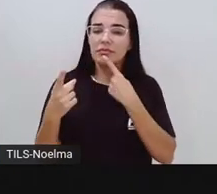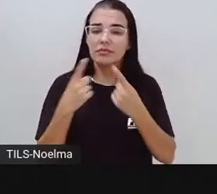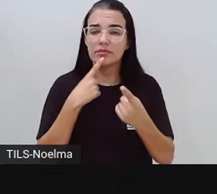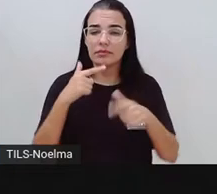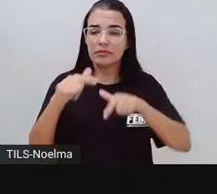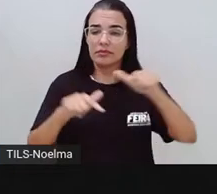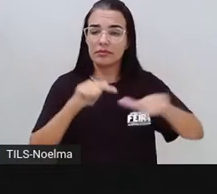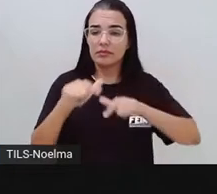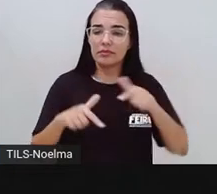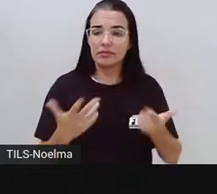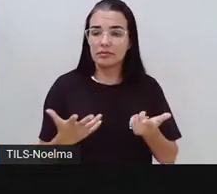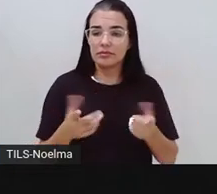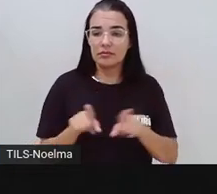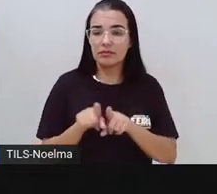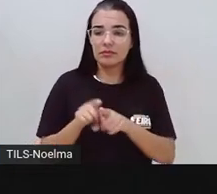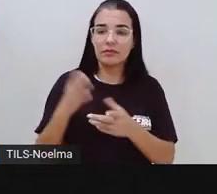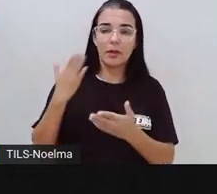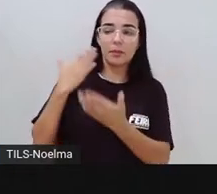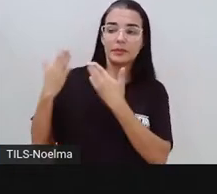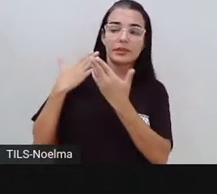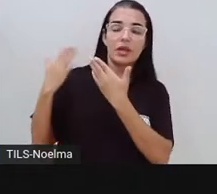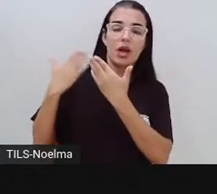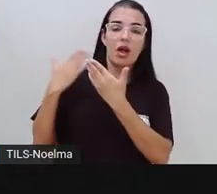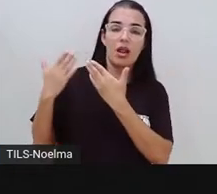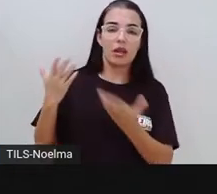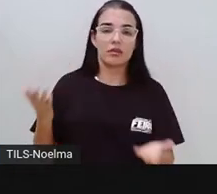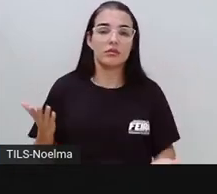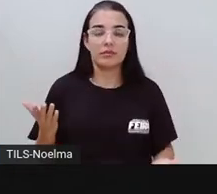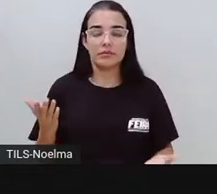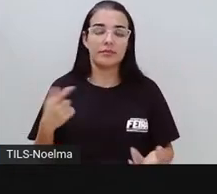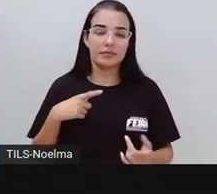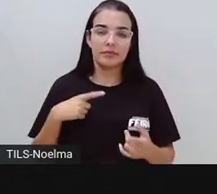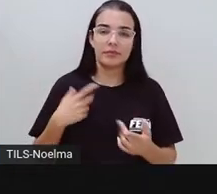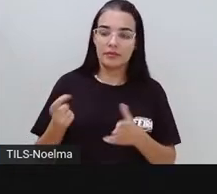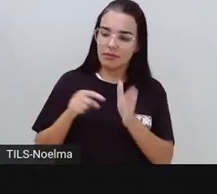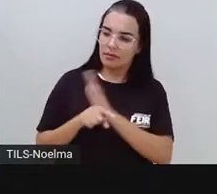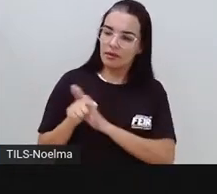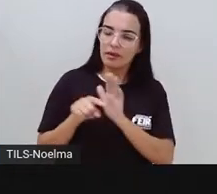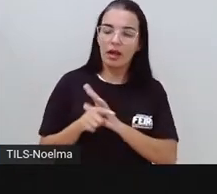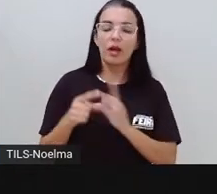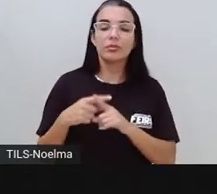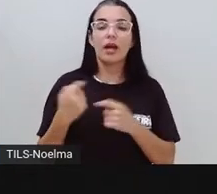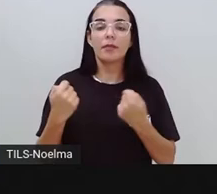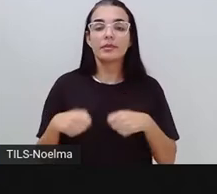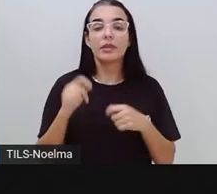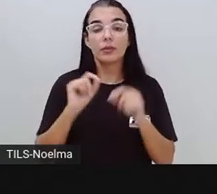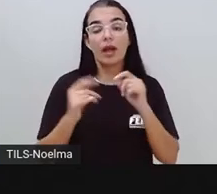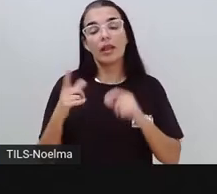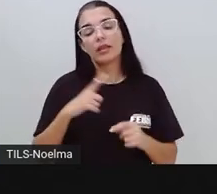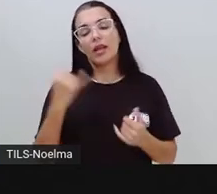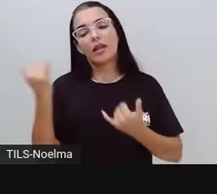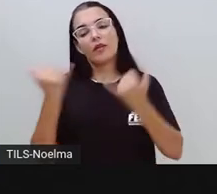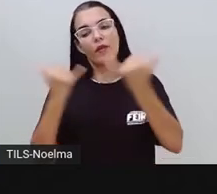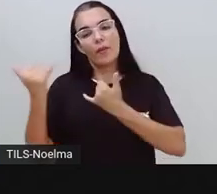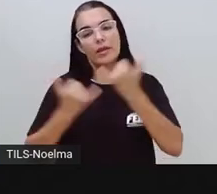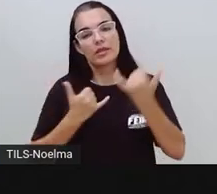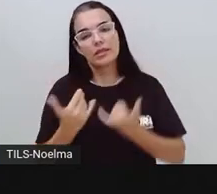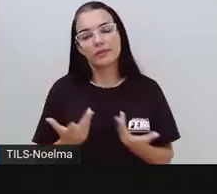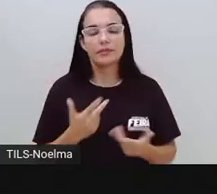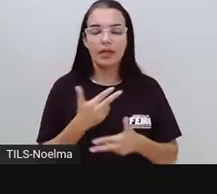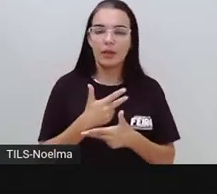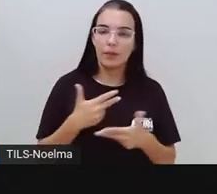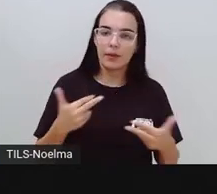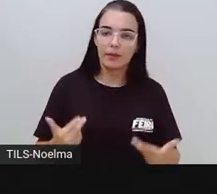como entrevista que o psicólogo faz para o paciente, em busca aí de levantar informações sobre